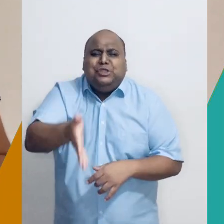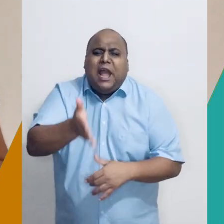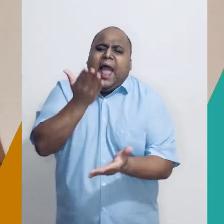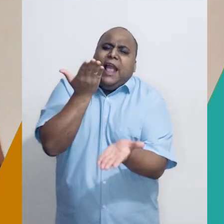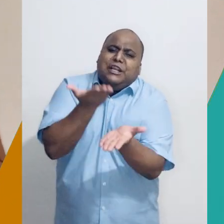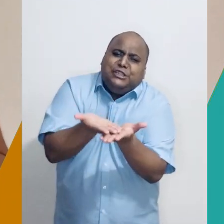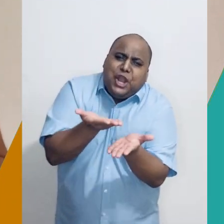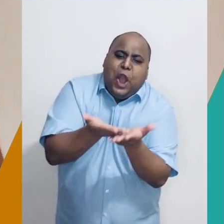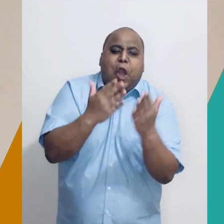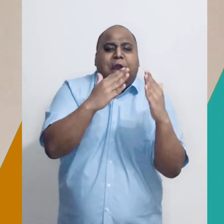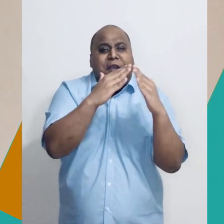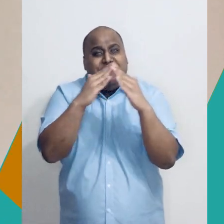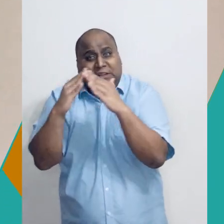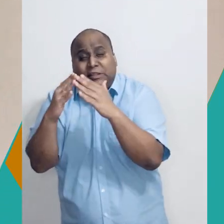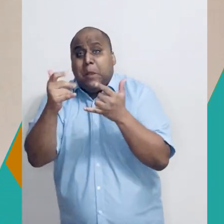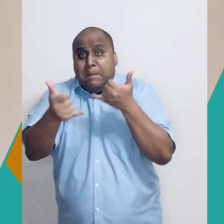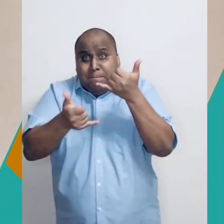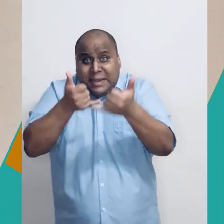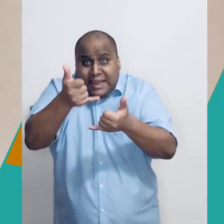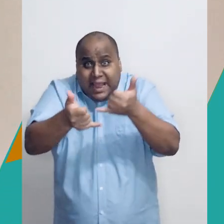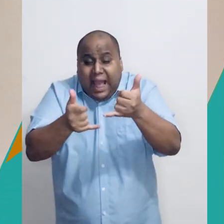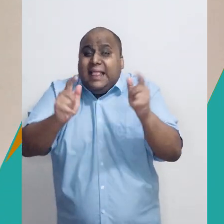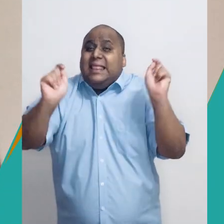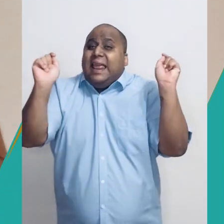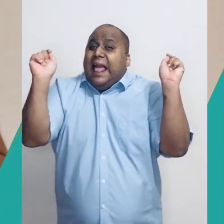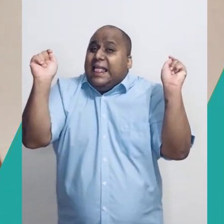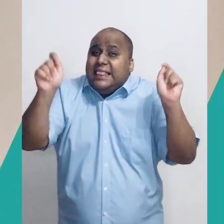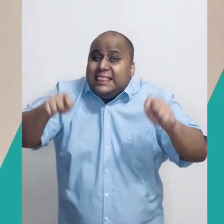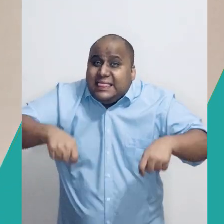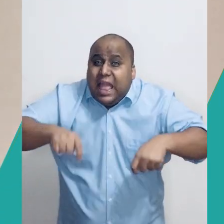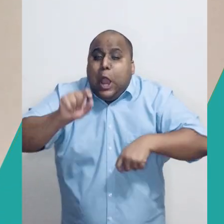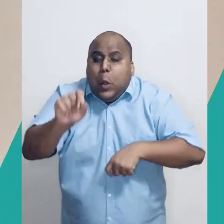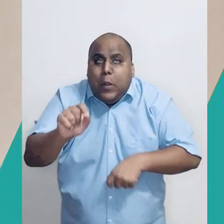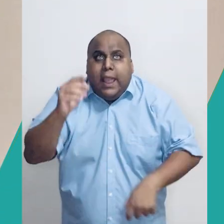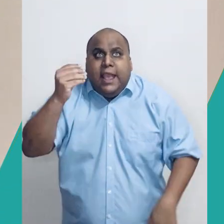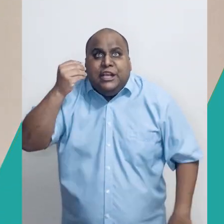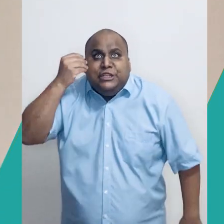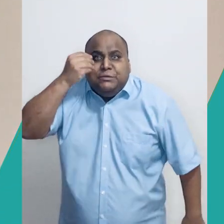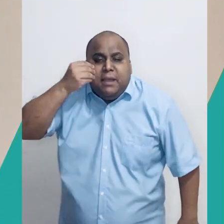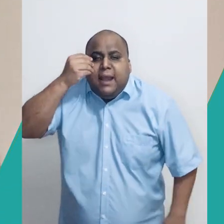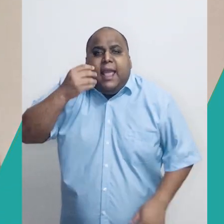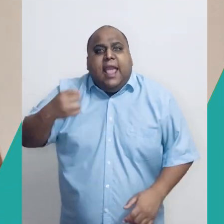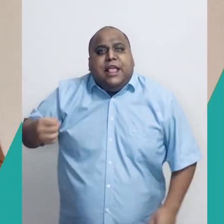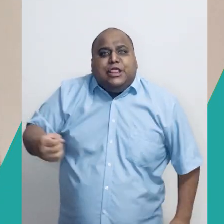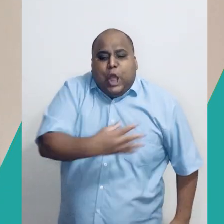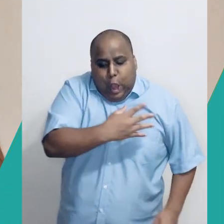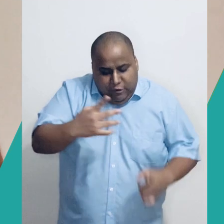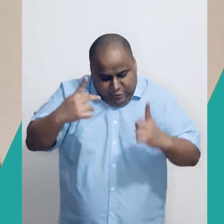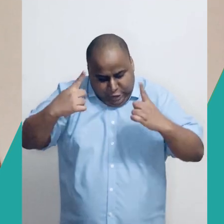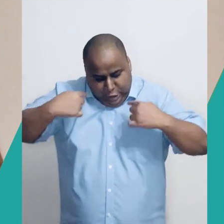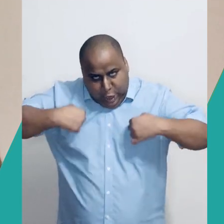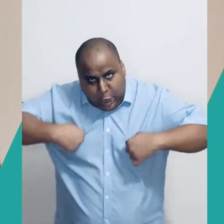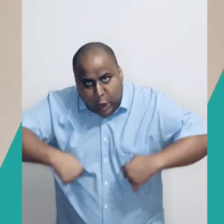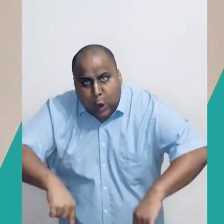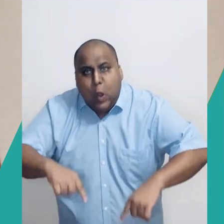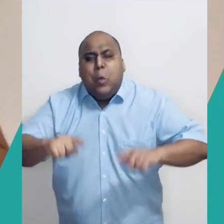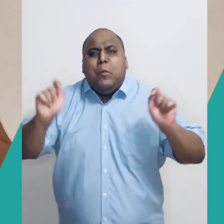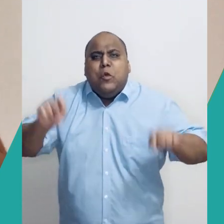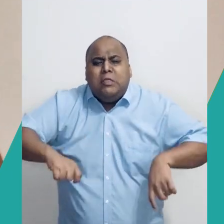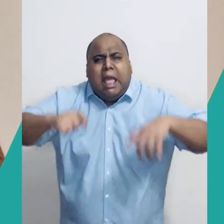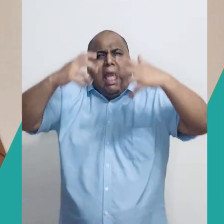explorar a nossa expressão corporal, a nossa imaginação de uma maneira muito rica.